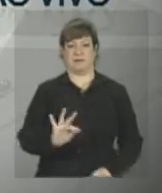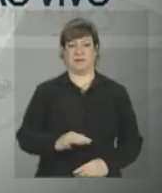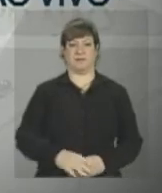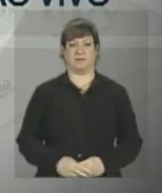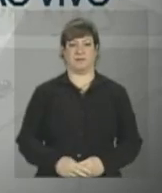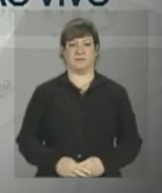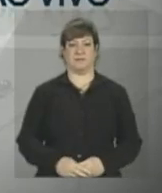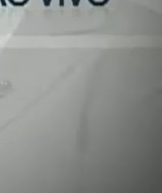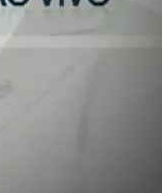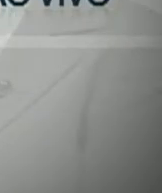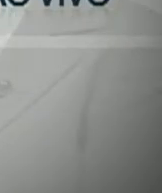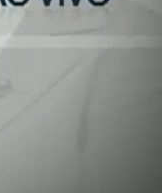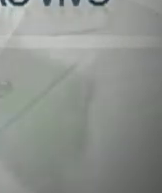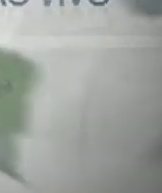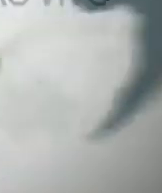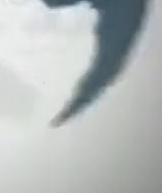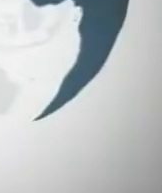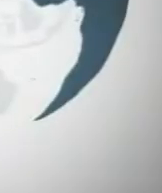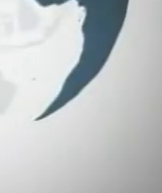do Governo Federal.